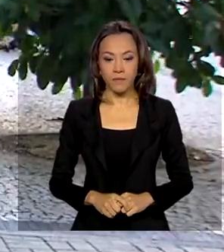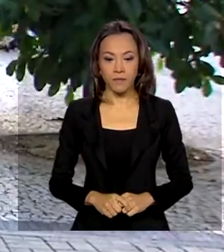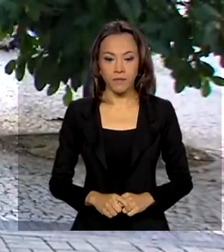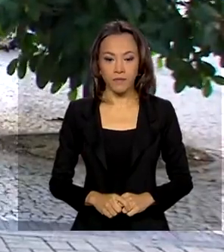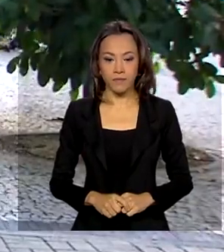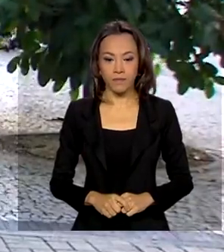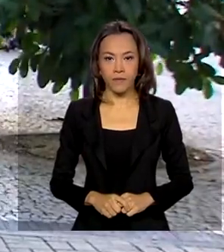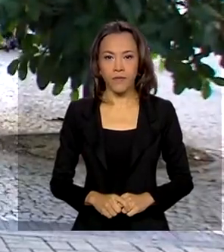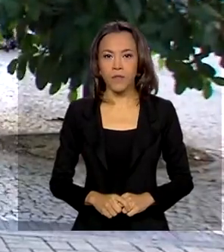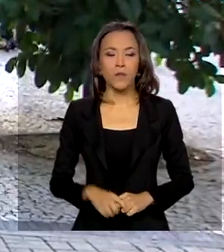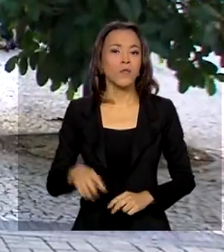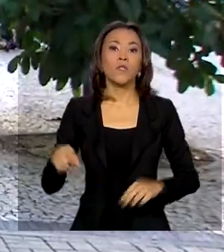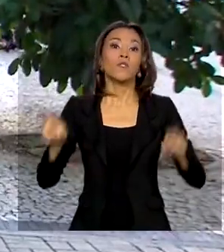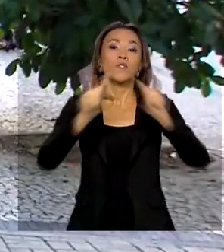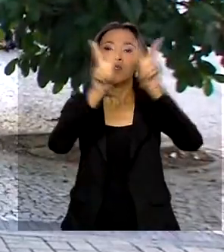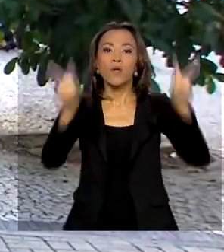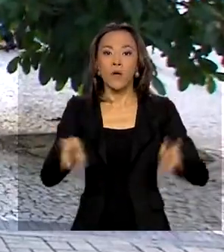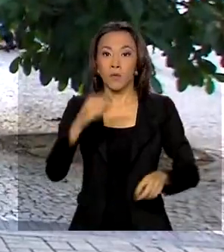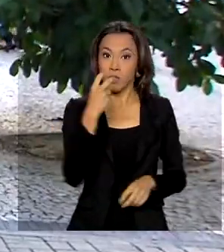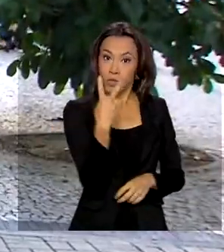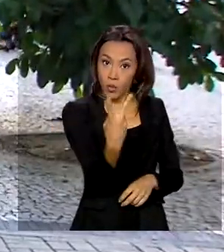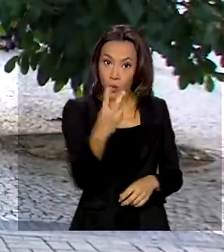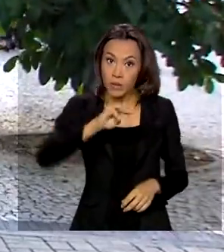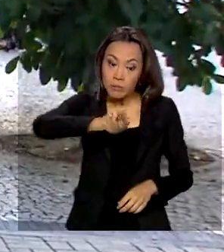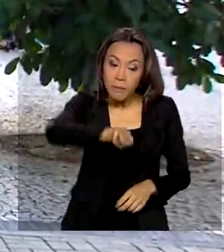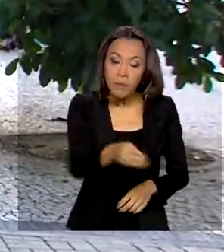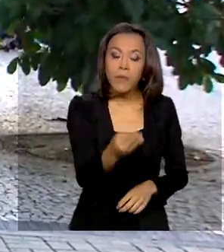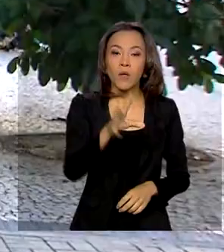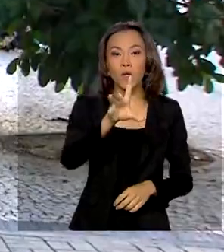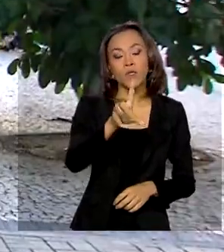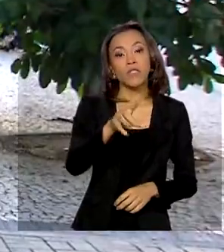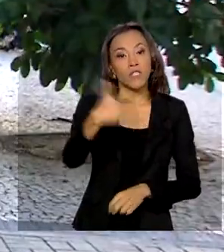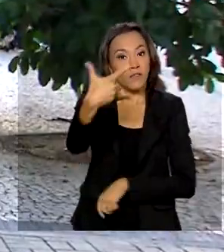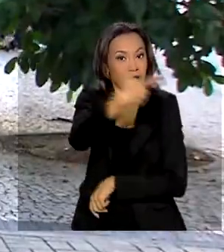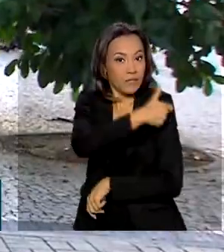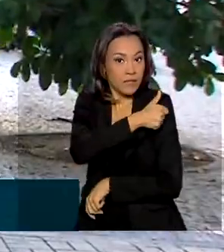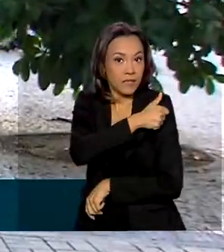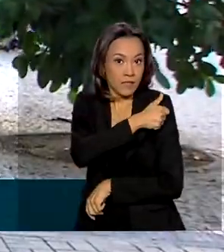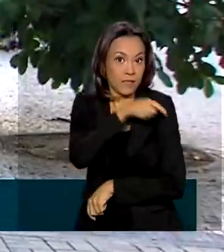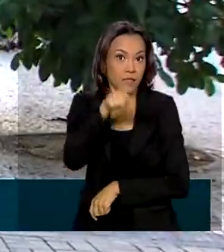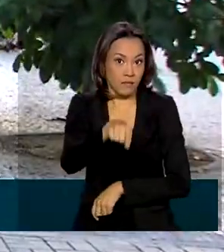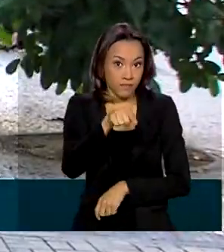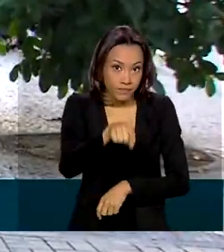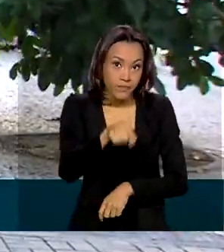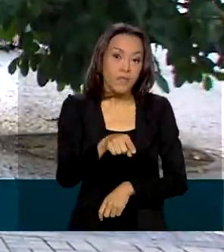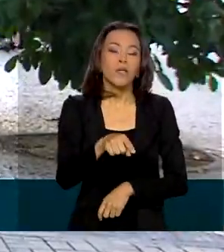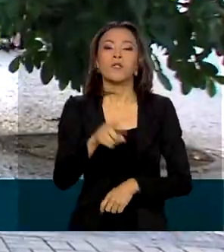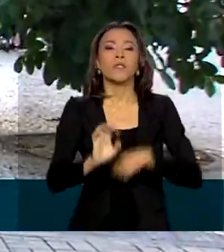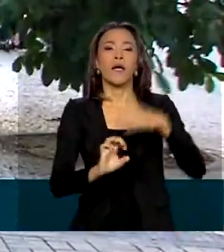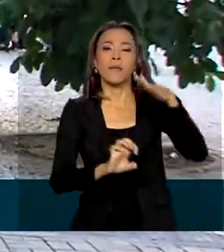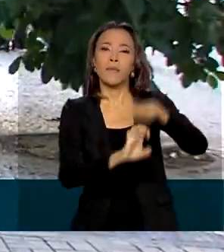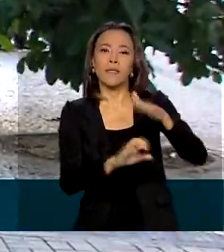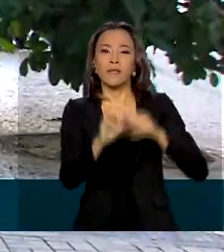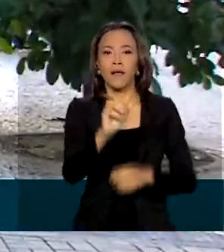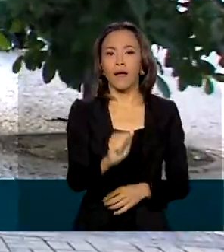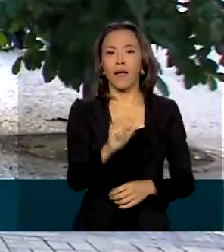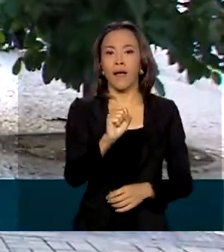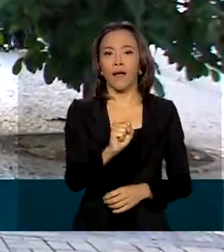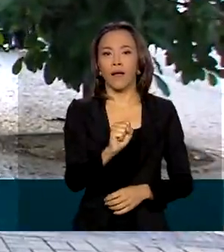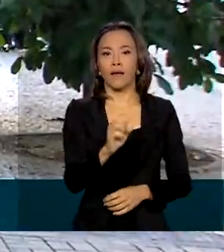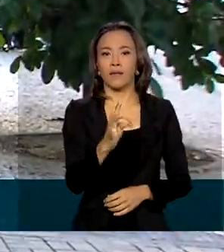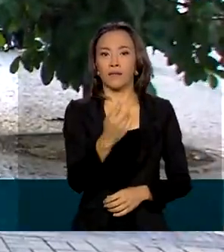Sobre os 2 milhões de vacinas de Oxford compradas do Laboratório AstraZeneca, o ministro Eduardo Pazuello explicou que